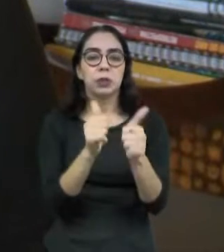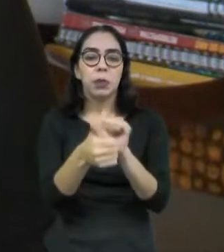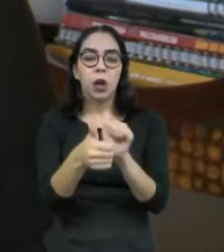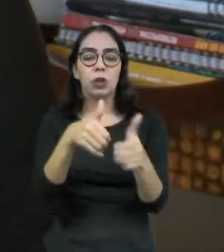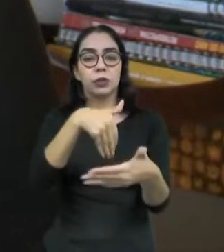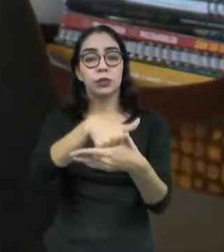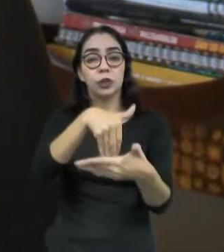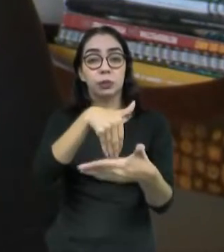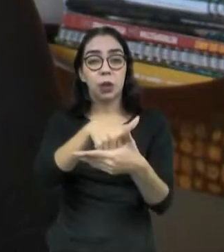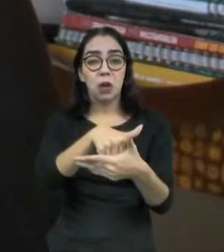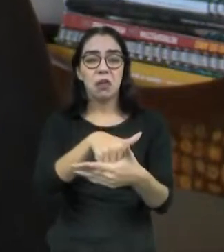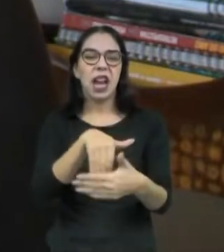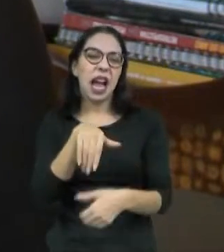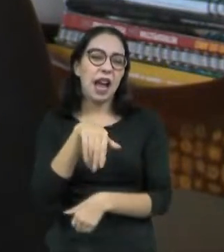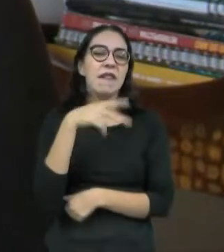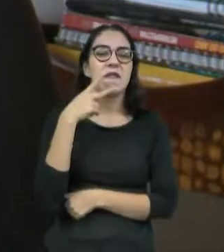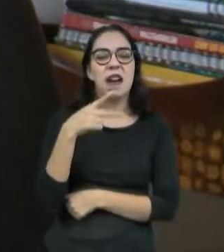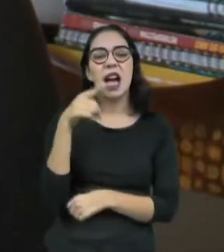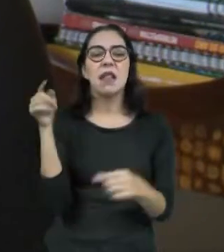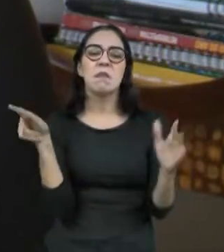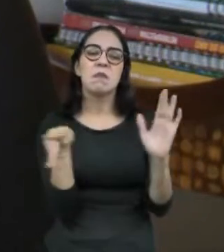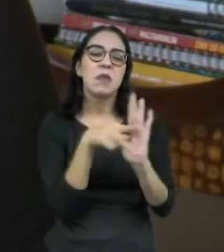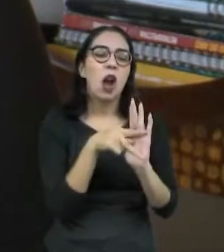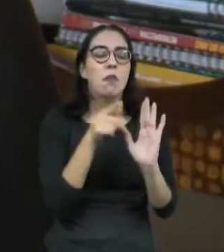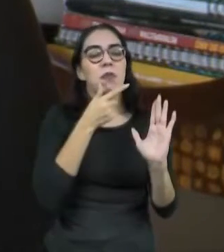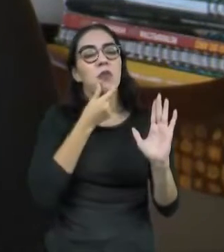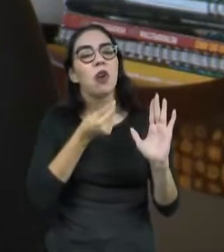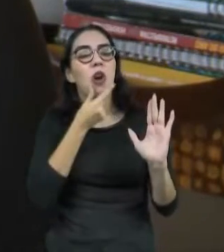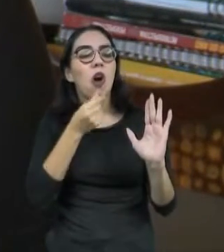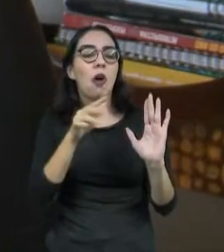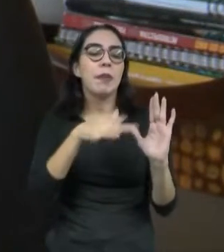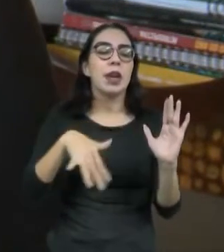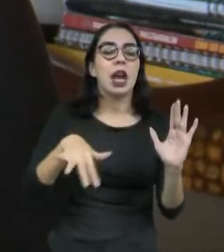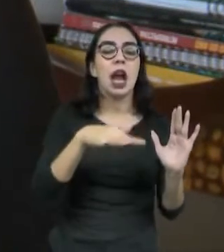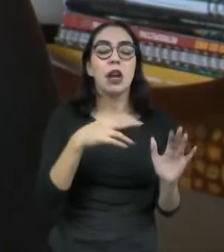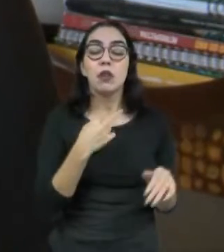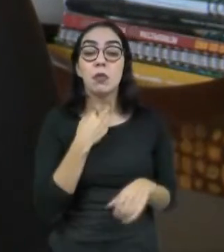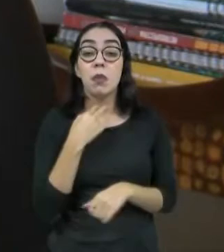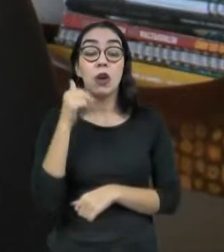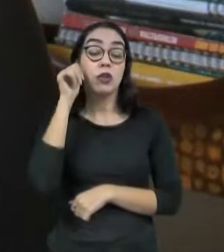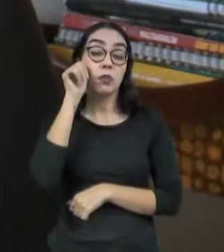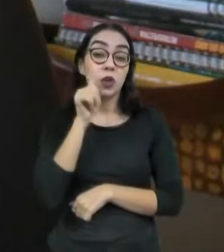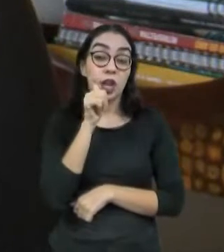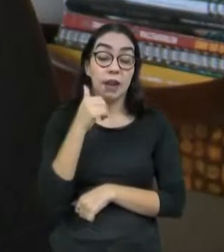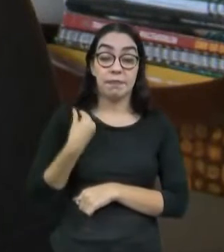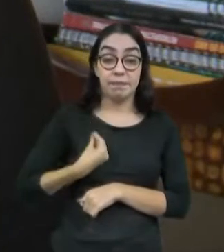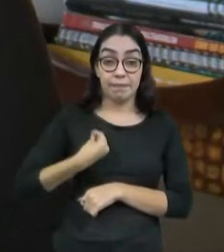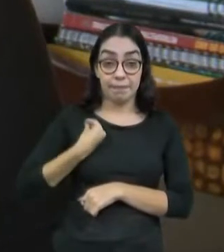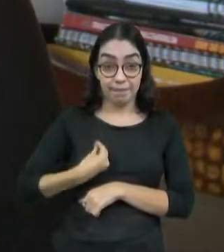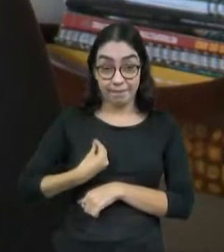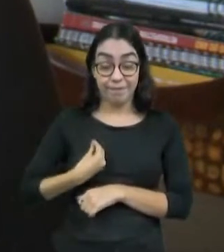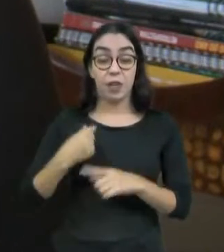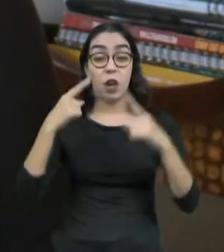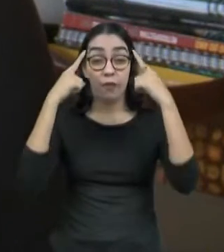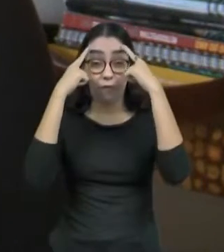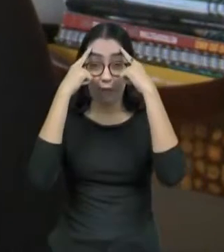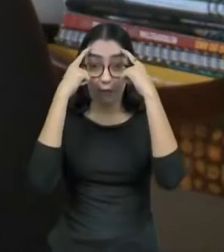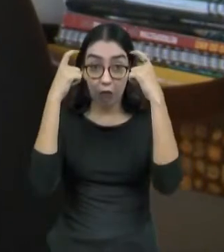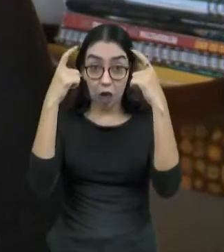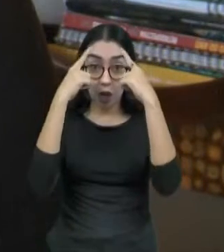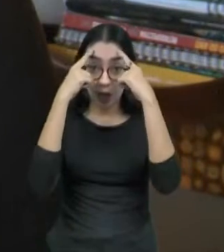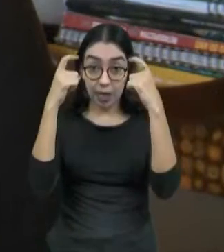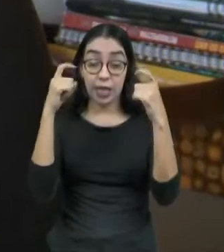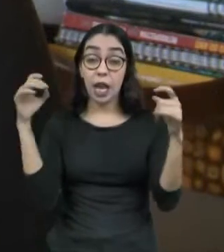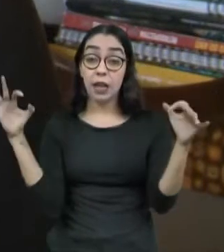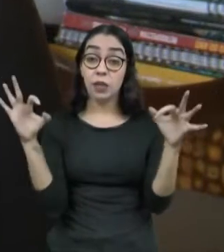esporte considerado uma área bem masculina. Então a gente ainda vê essa violência contra nós, mulheres jornalistas, associadas